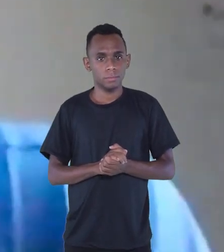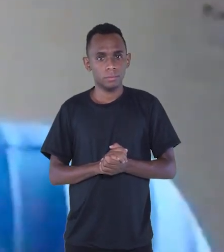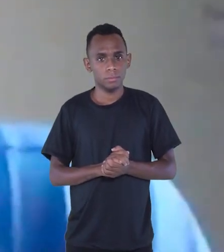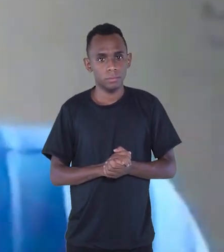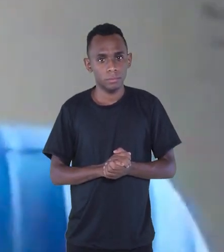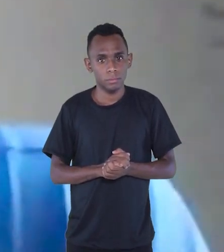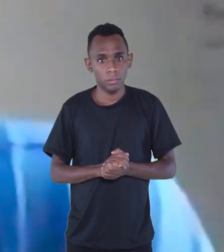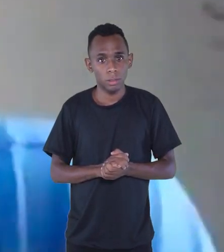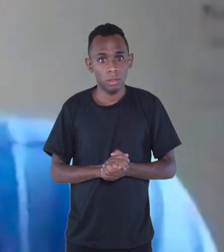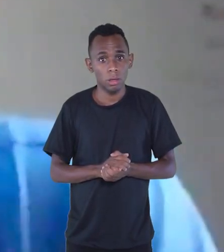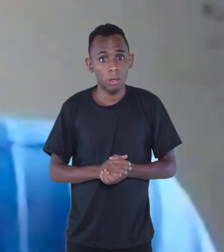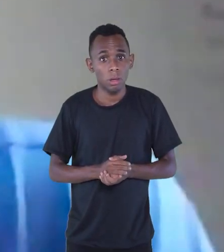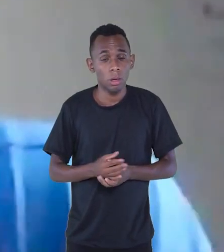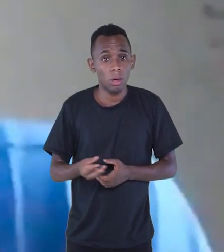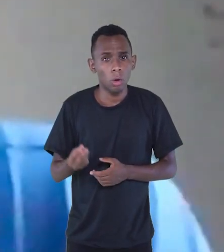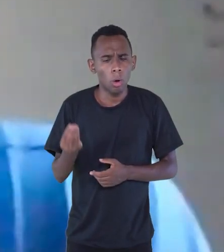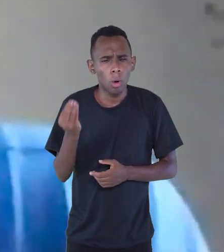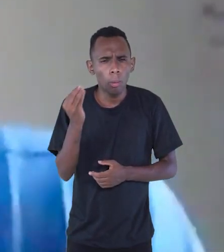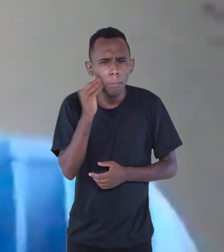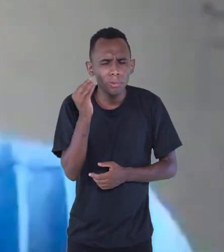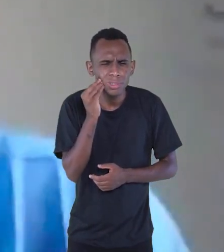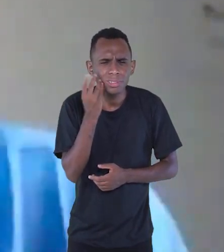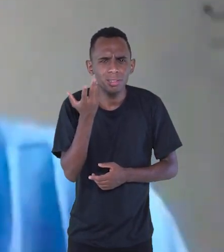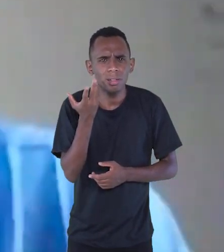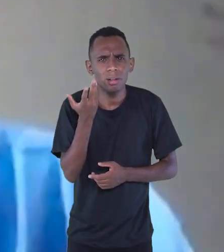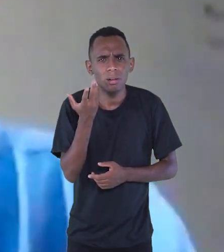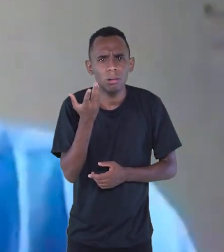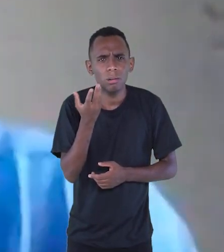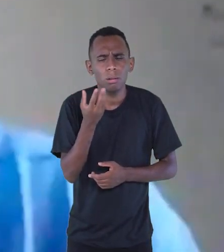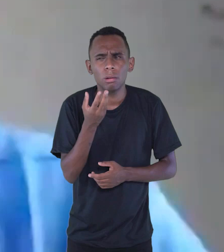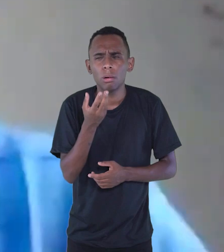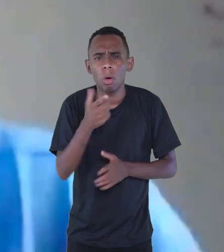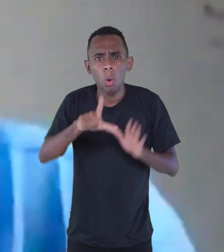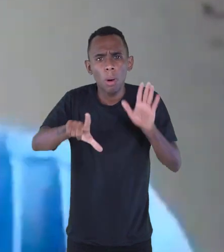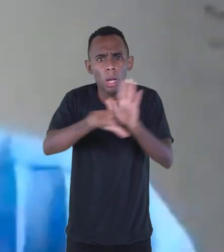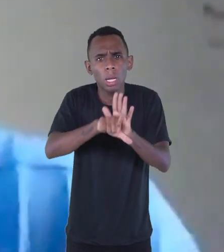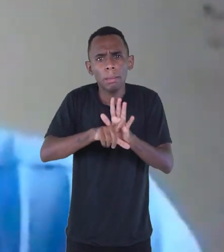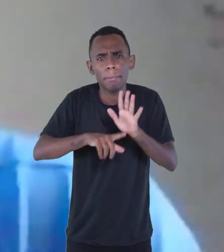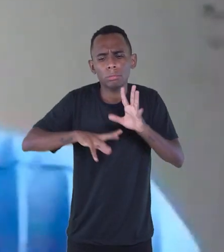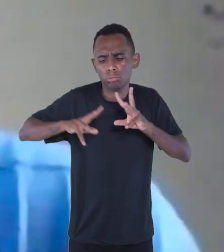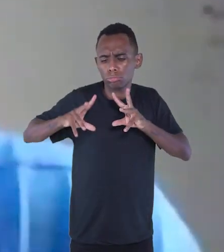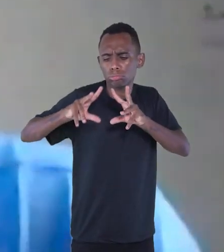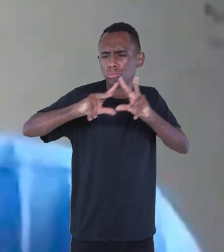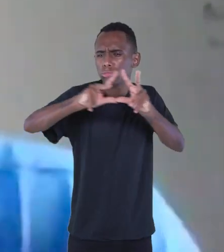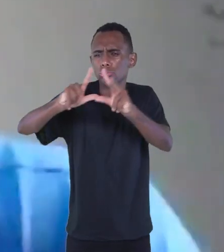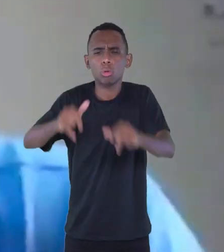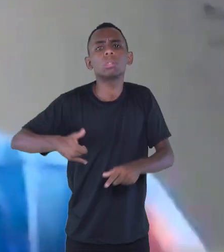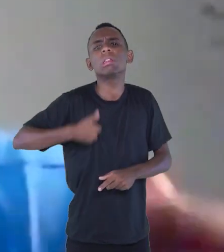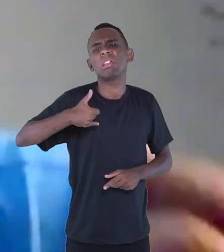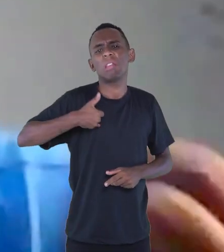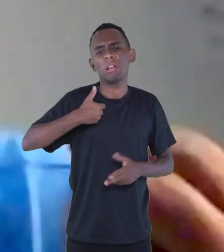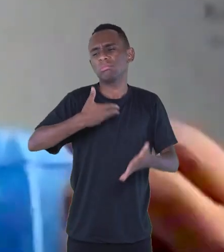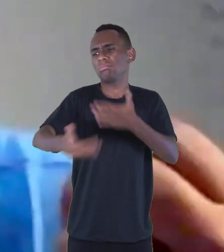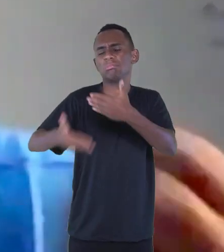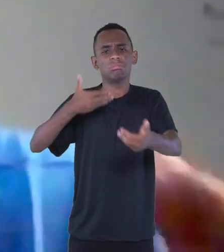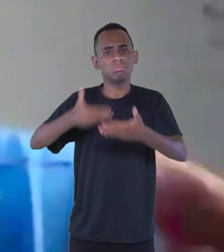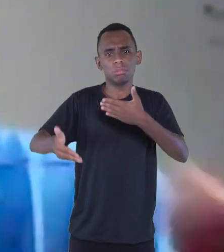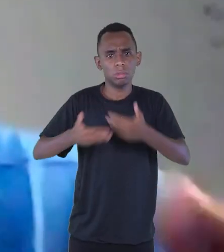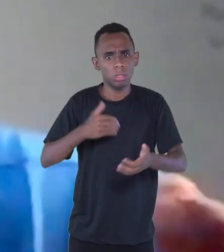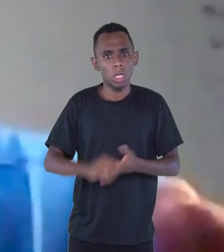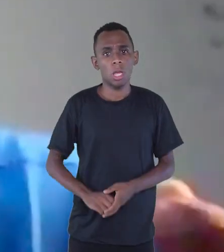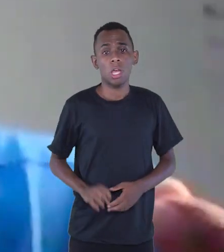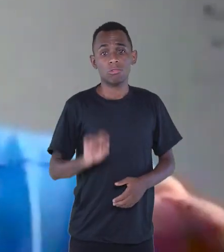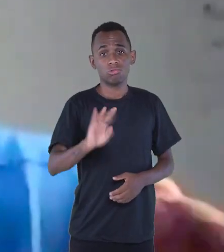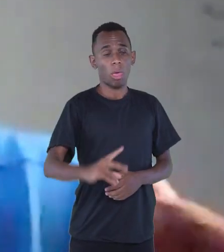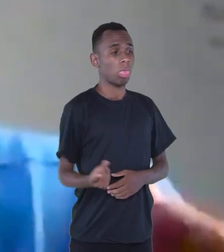devia haver uma lei pra gente de toda idade. Bastava estalar